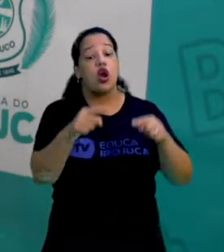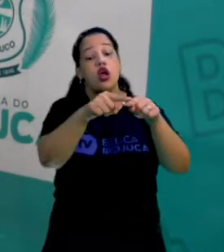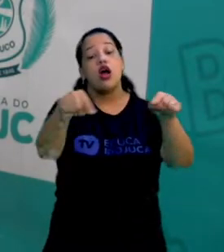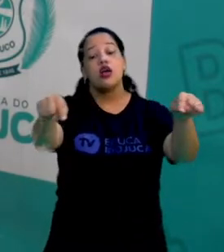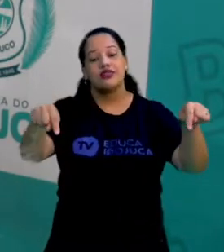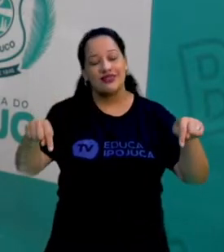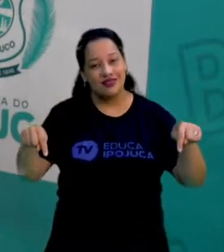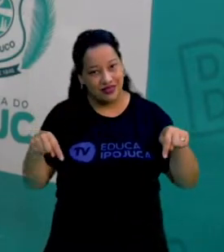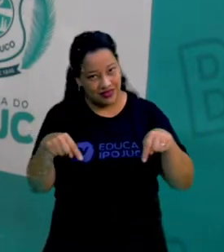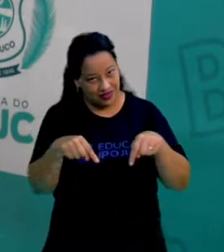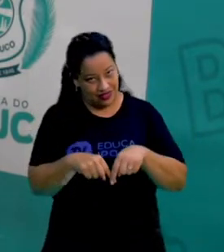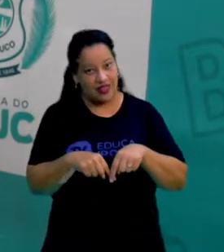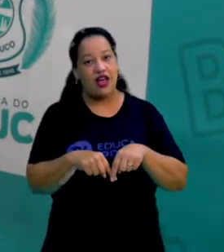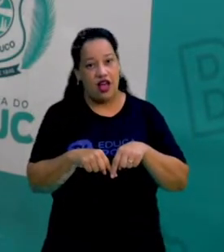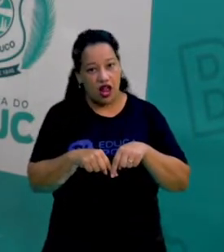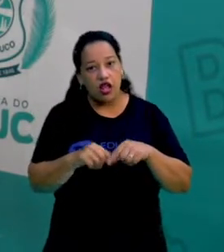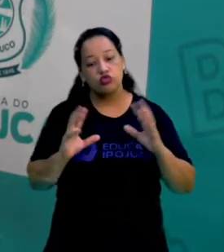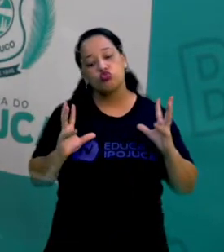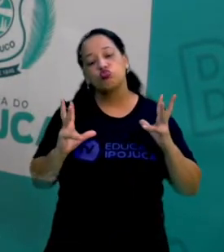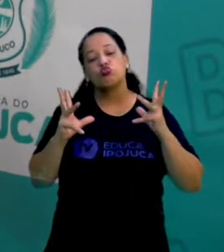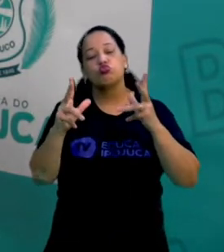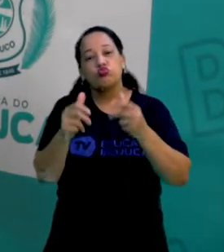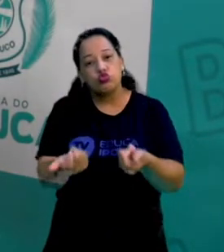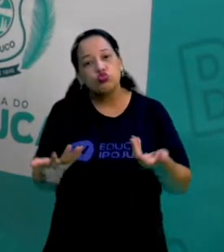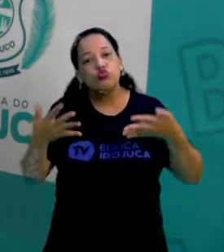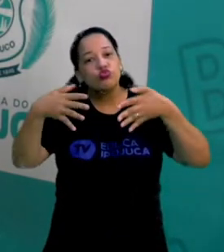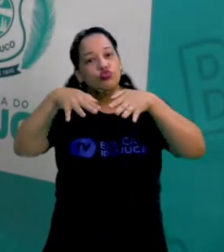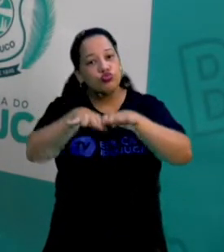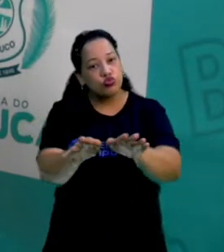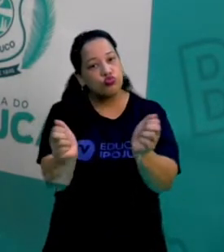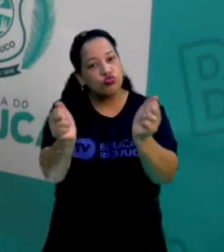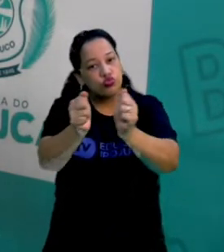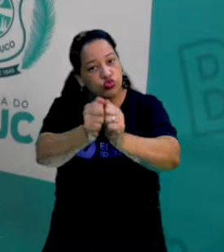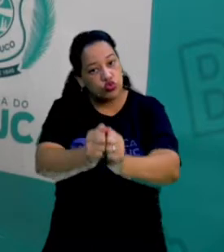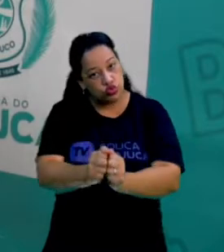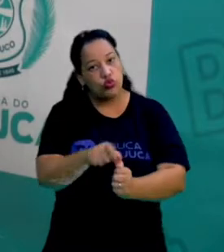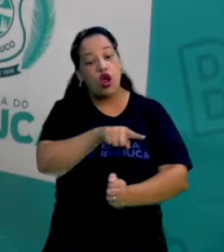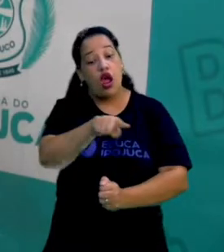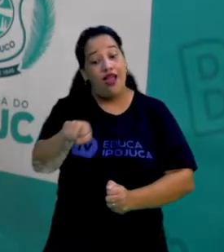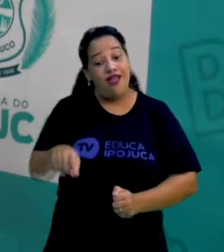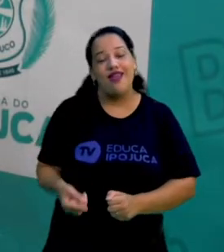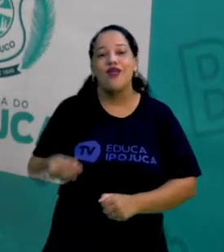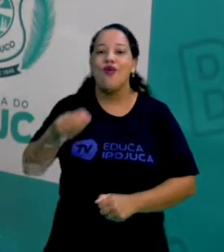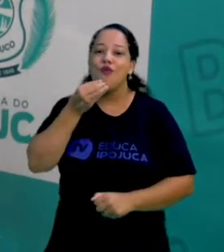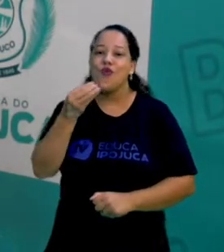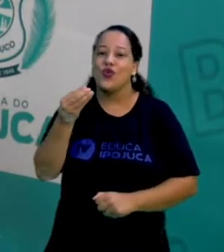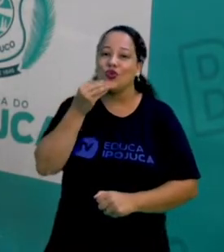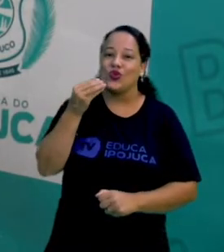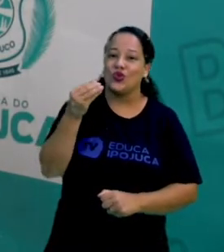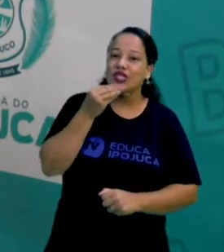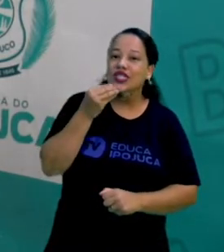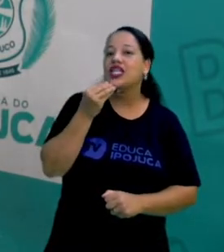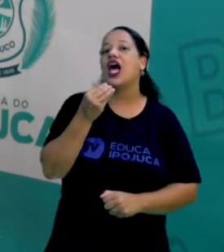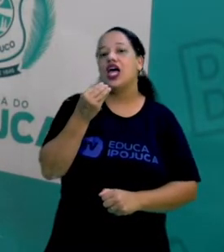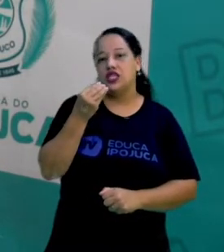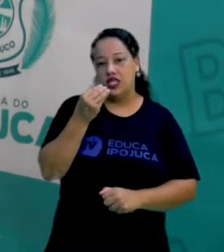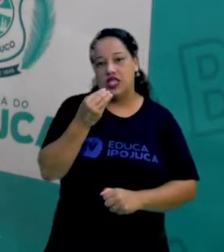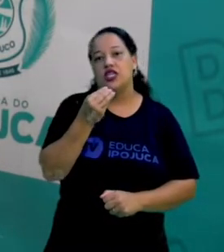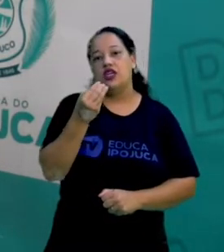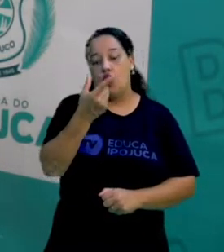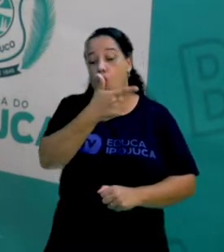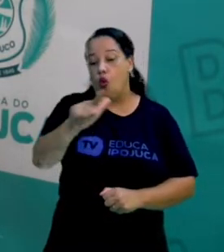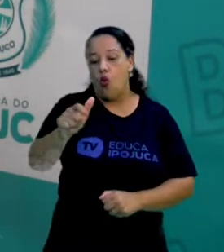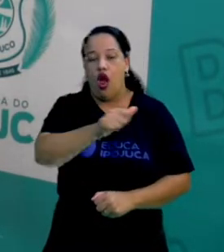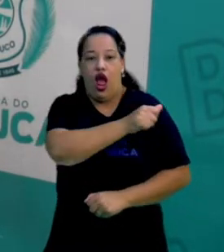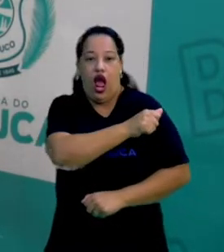de aula regular, certo? Para que eles tenham a mesma oportunidade que os outros alunos